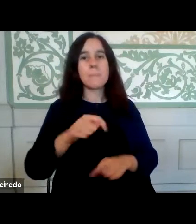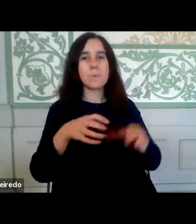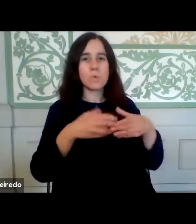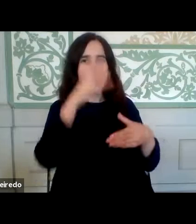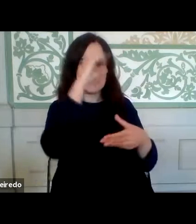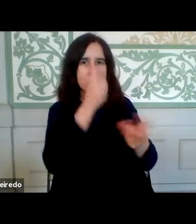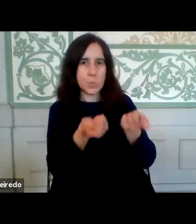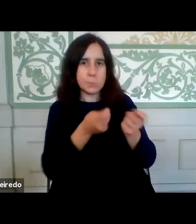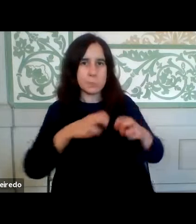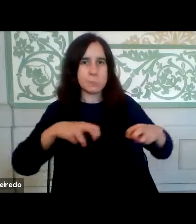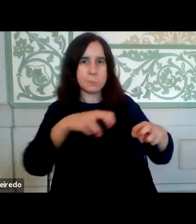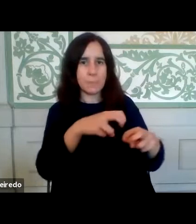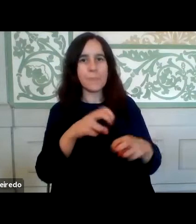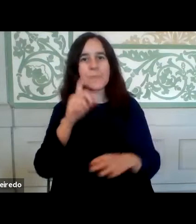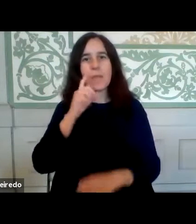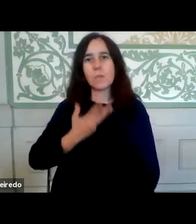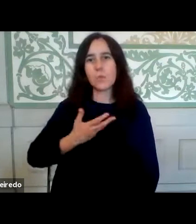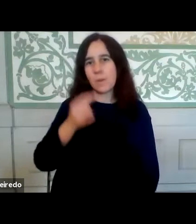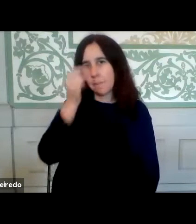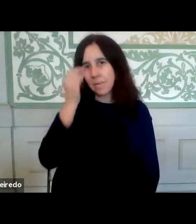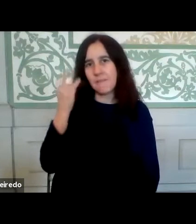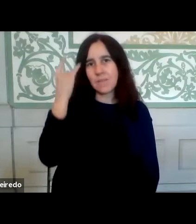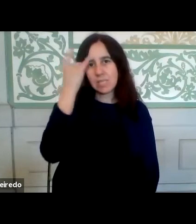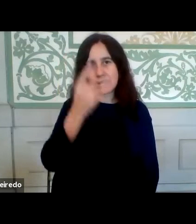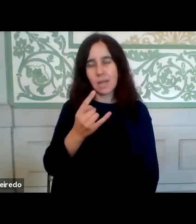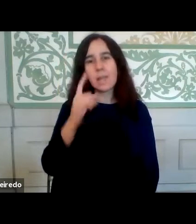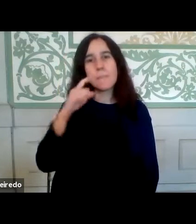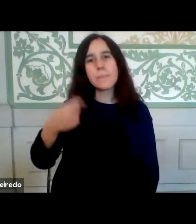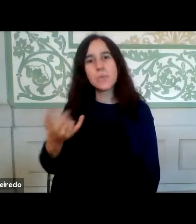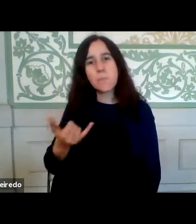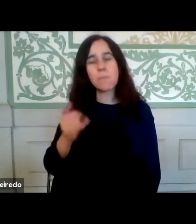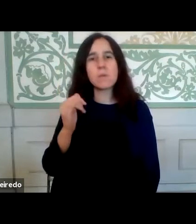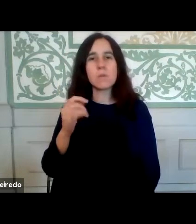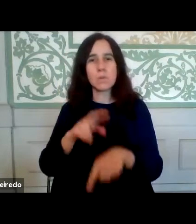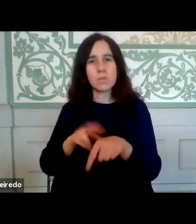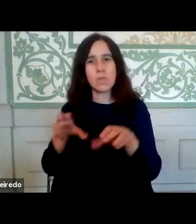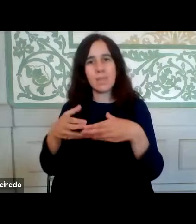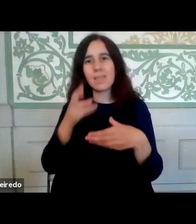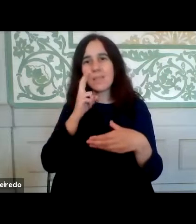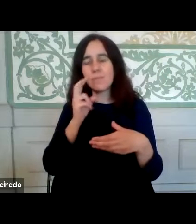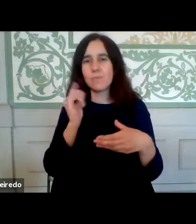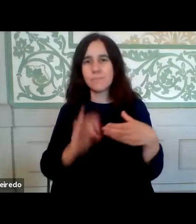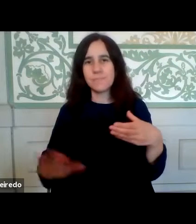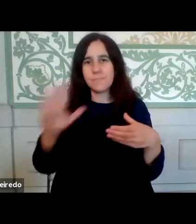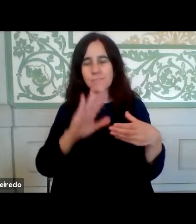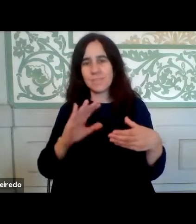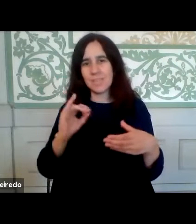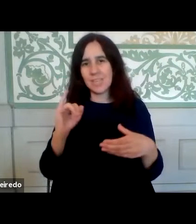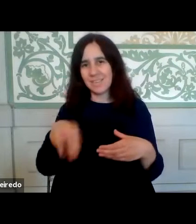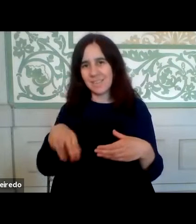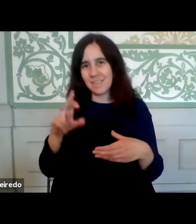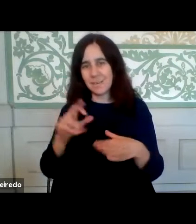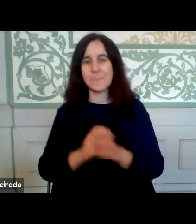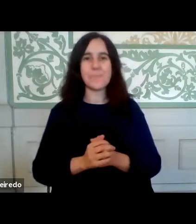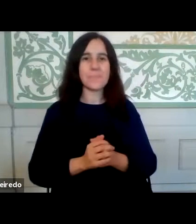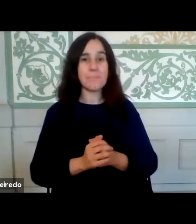Ministros, e a doutora Marina Van Zeller, Vice-Presidente do Conselho Diretivo do Instituto Nacional para a Realitação. Vai moderar